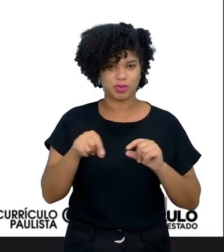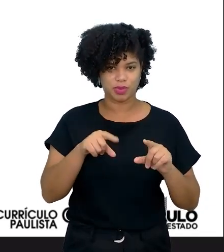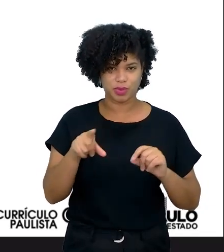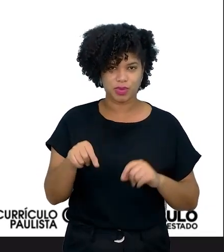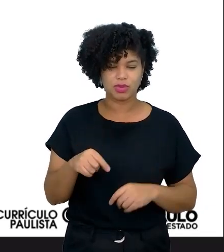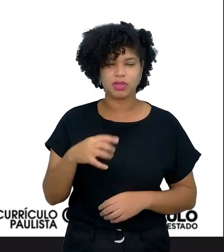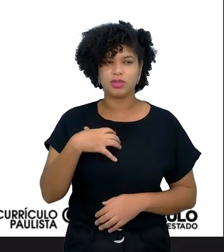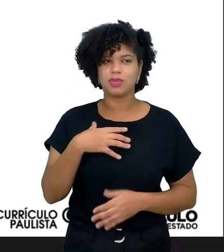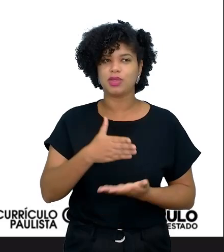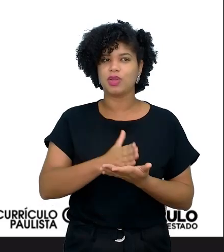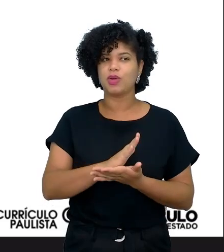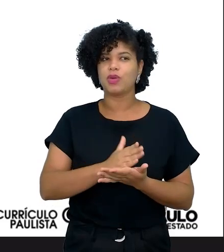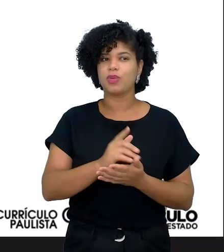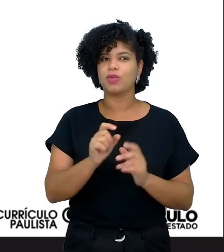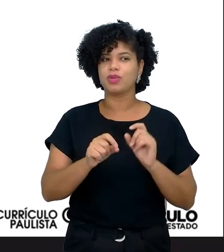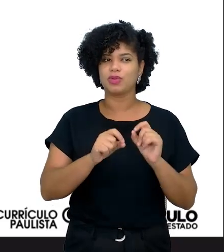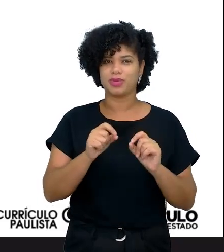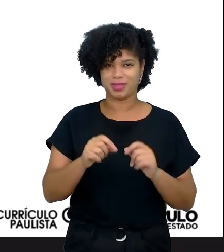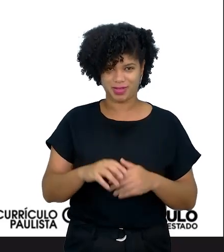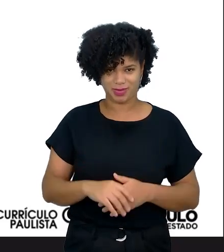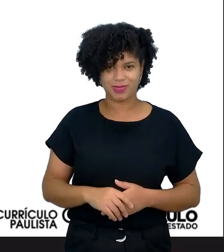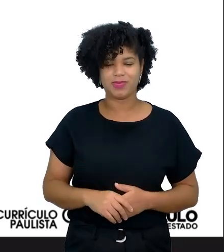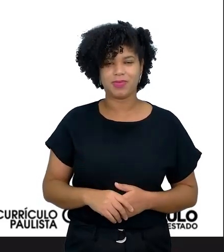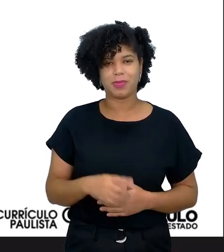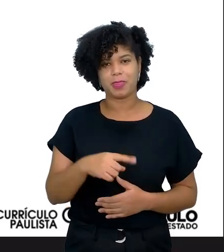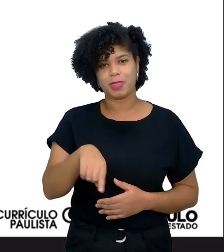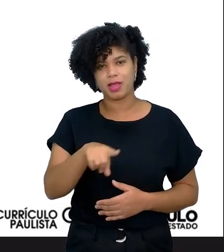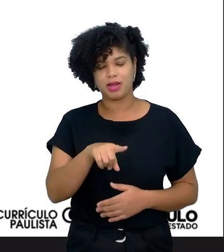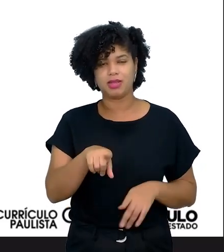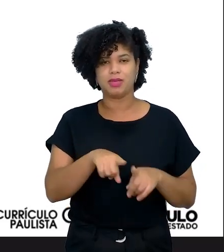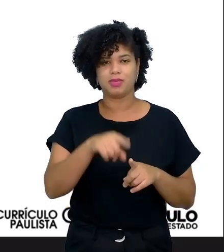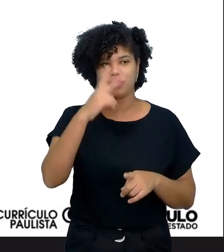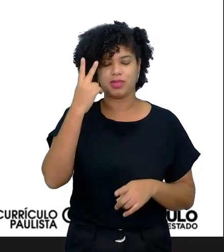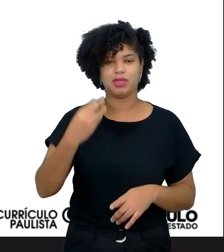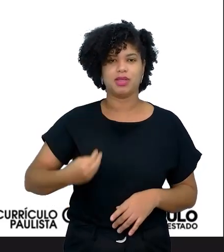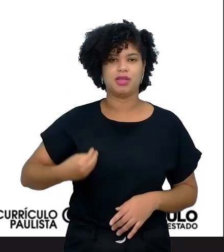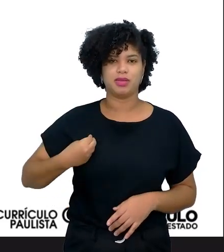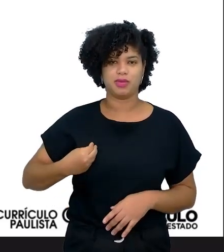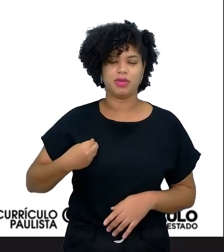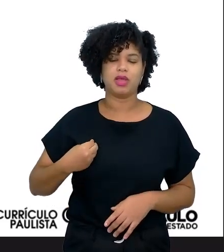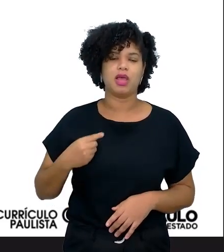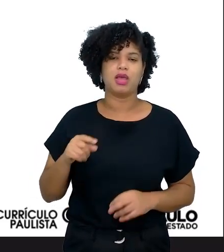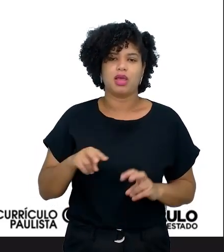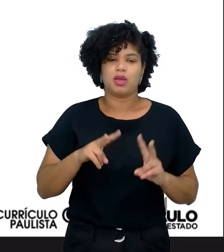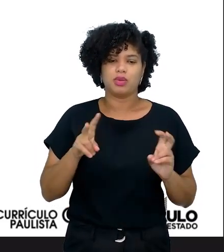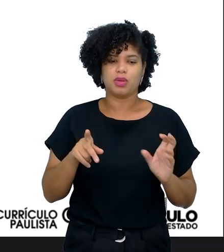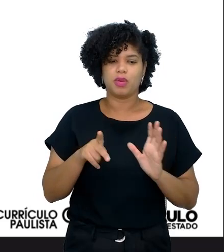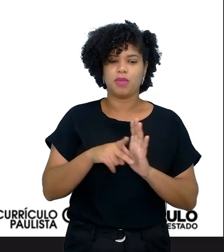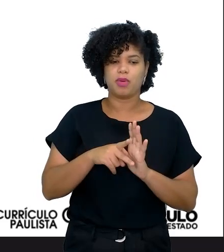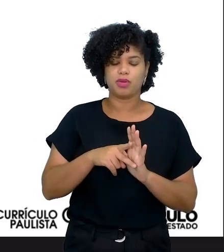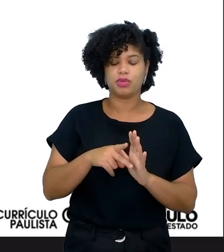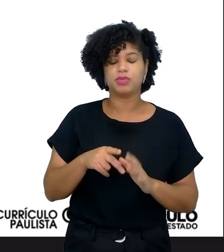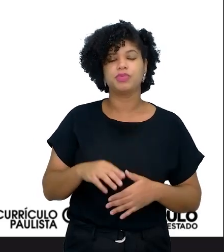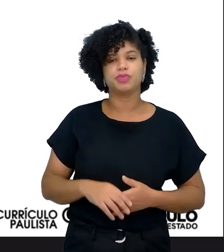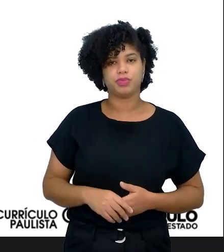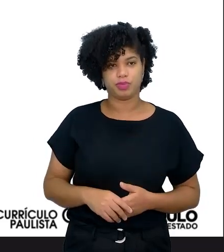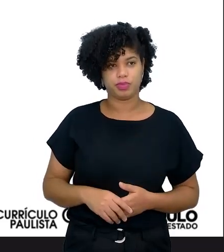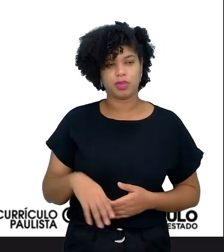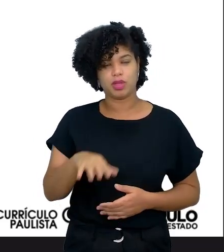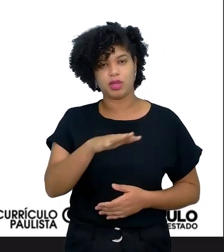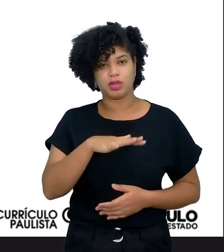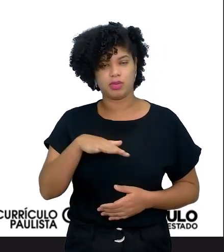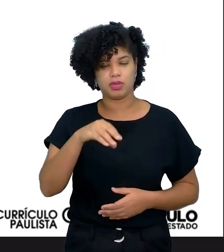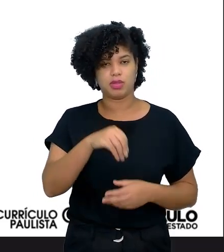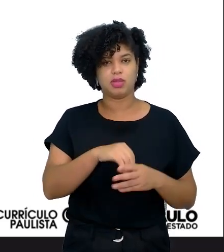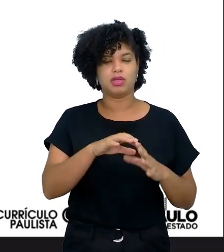incomodava, que afligia, tanto eles como os moradores, né? No caso, ali, se fosse o tema do lixo, em relação ao ambiente